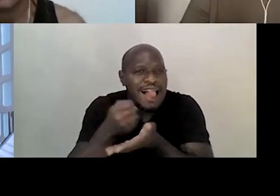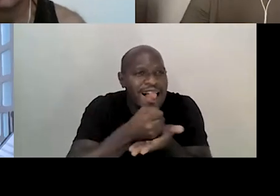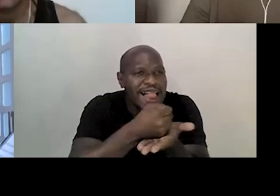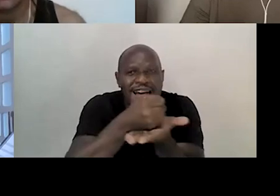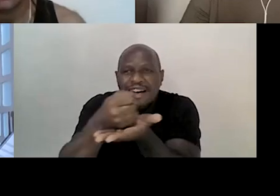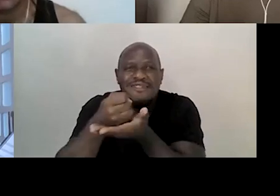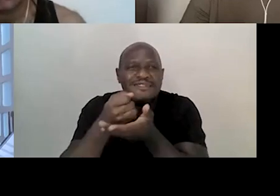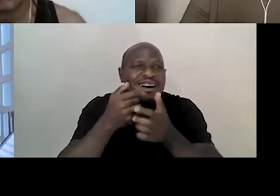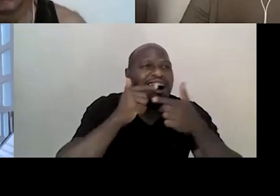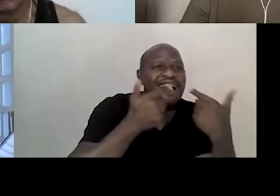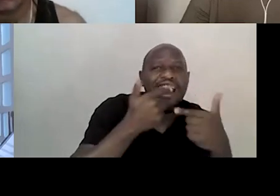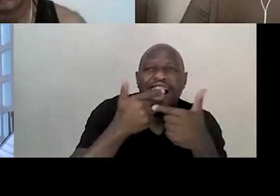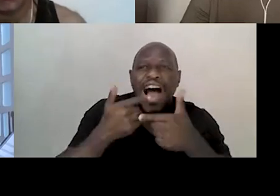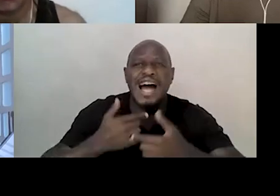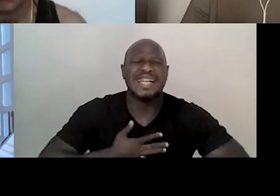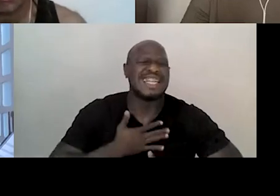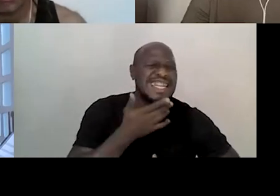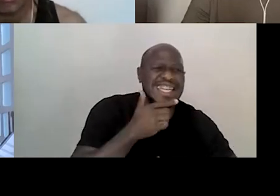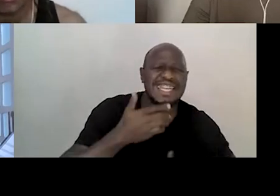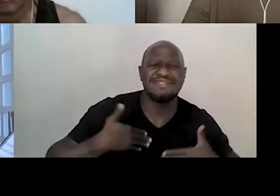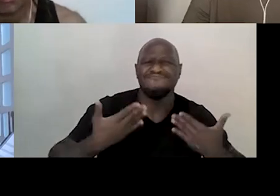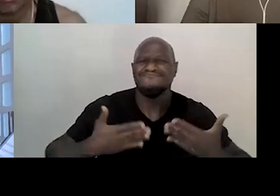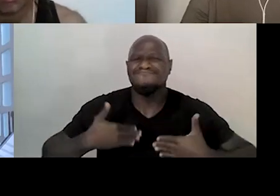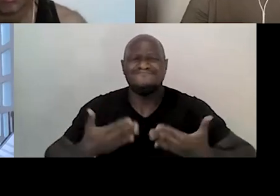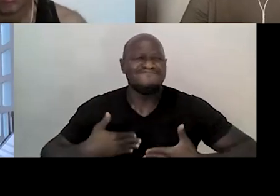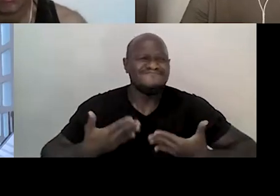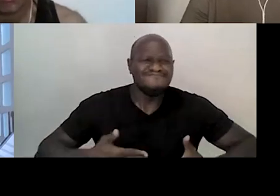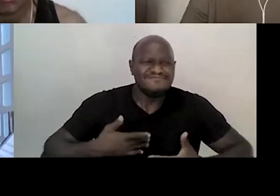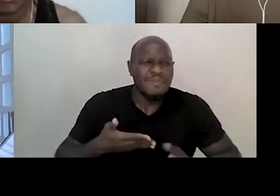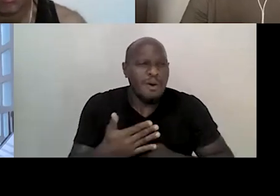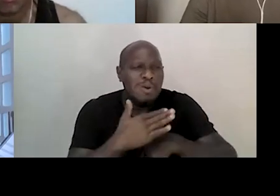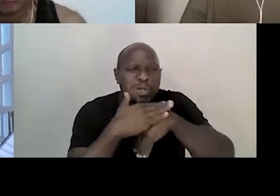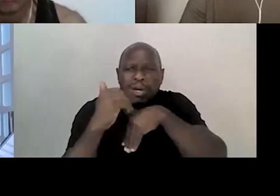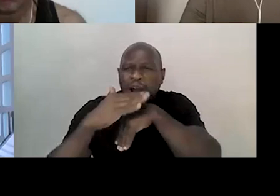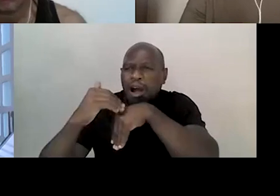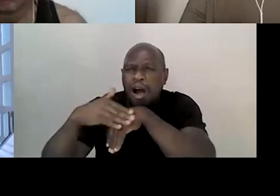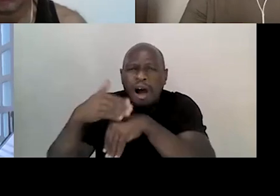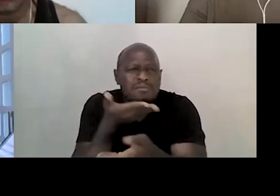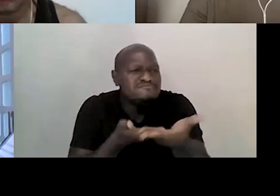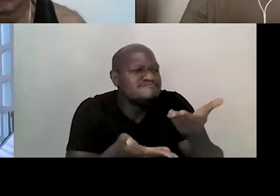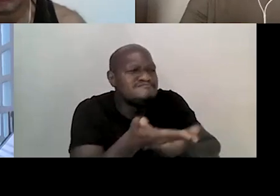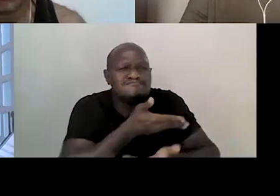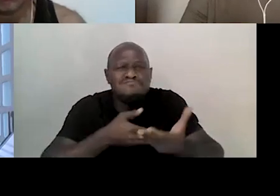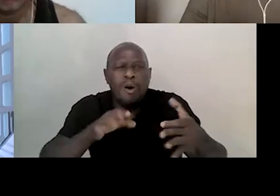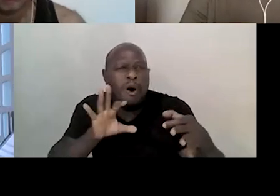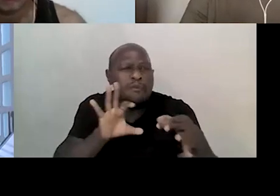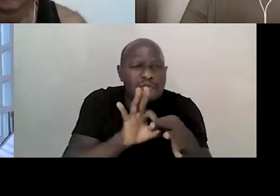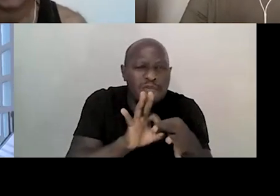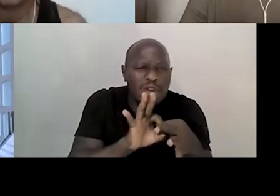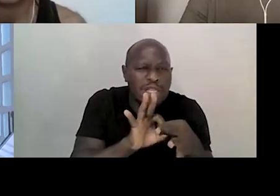riso, a alegria, o afeto, o vínculo, a